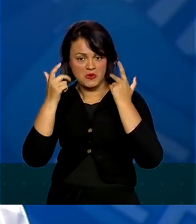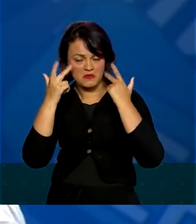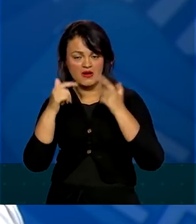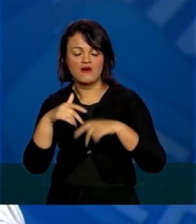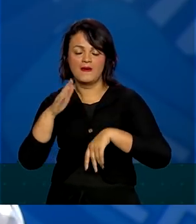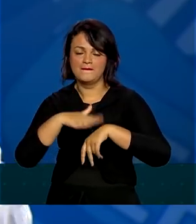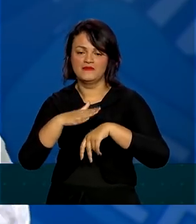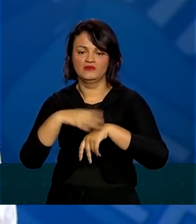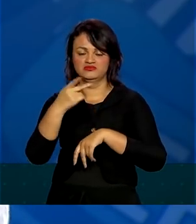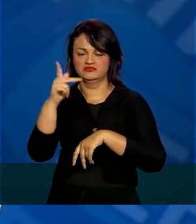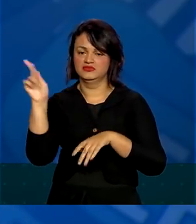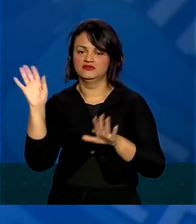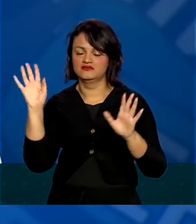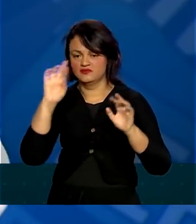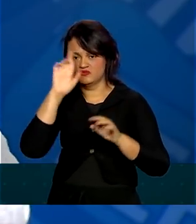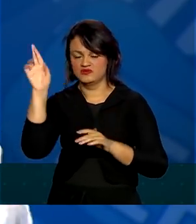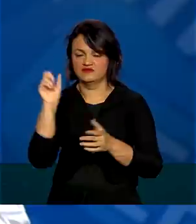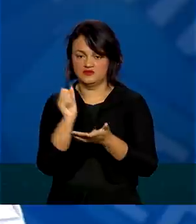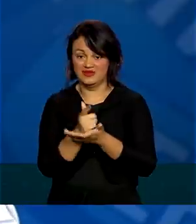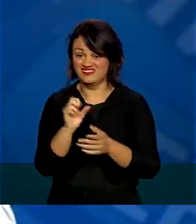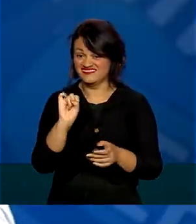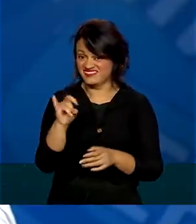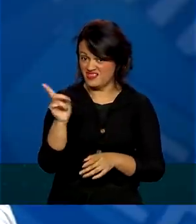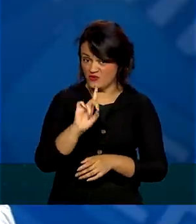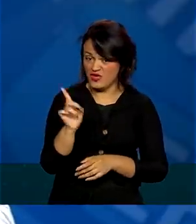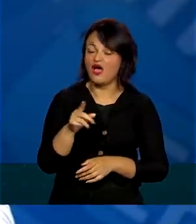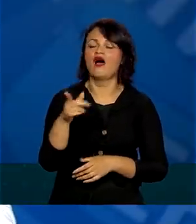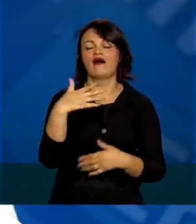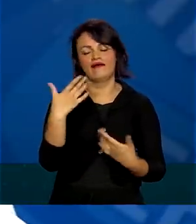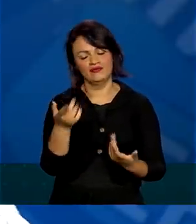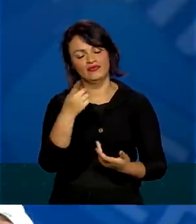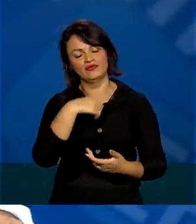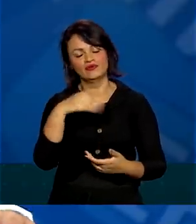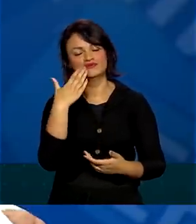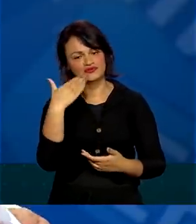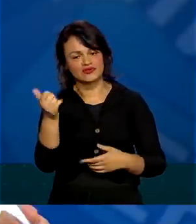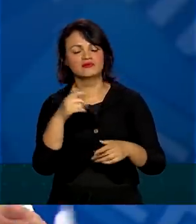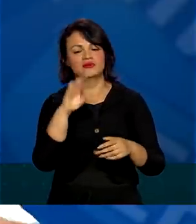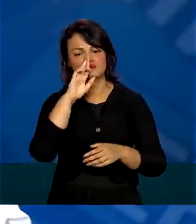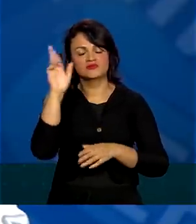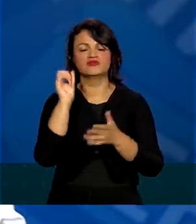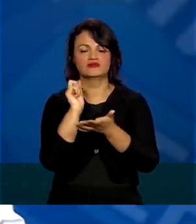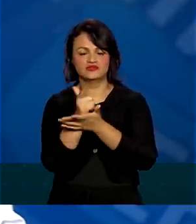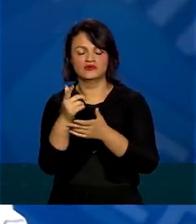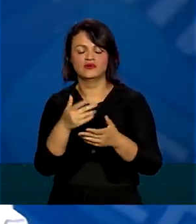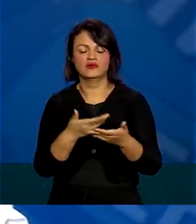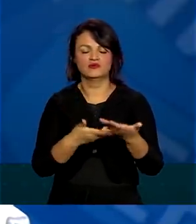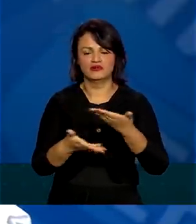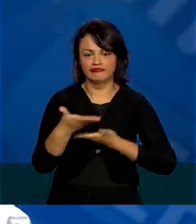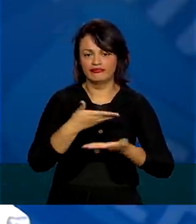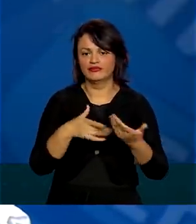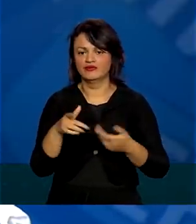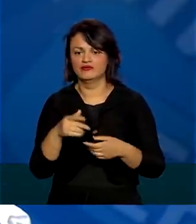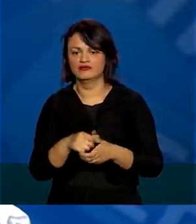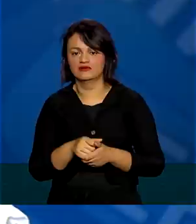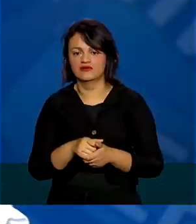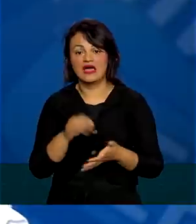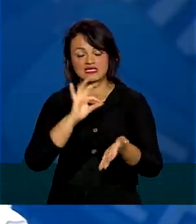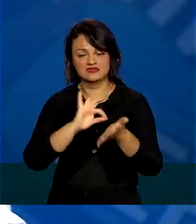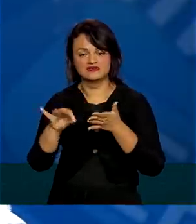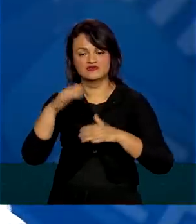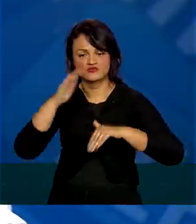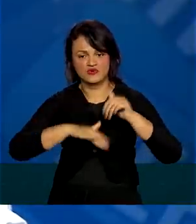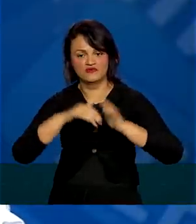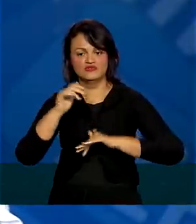ele volta à sua normalidade. Se não, manteremos, chamaremos, faremos as compras centralizadas. A inscrição de